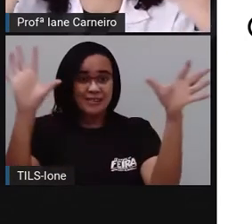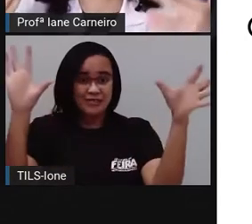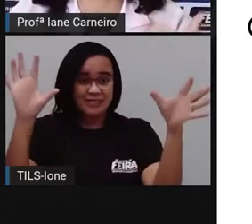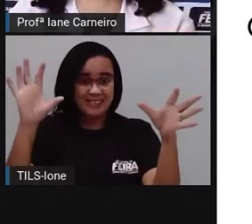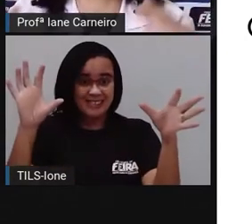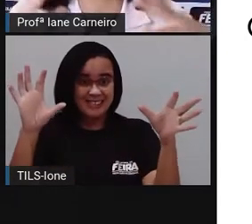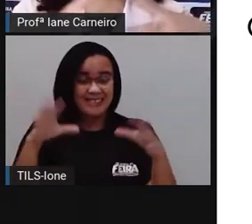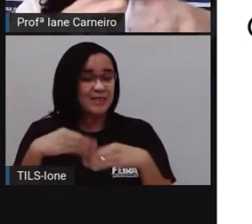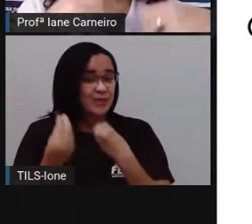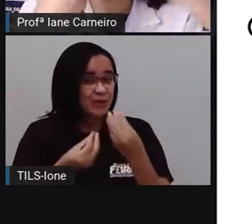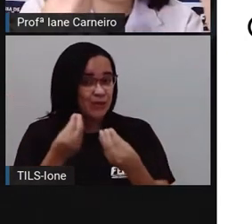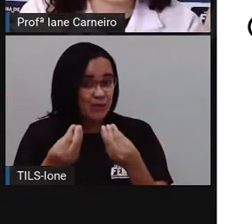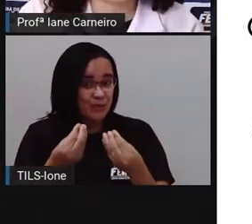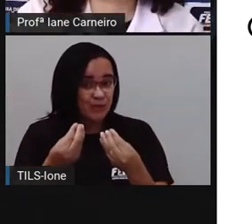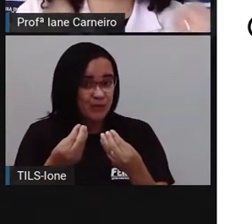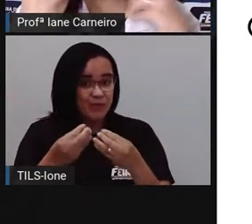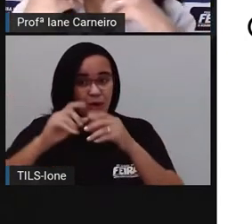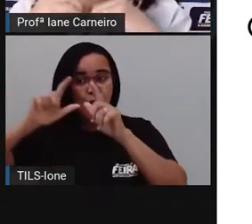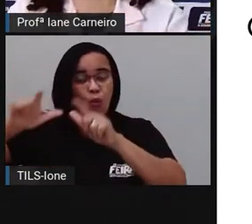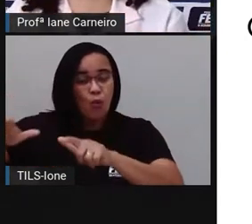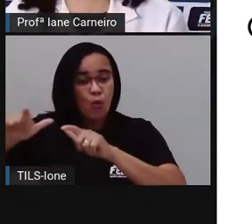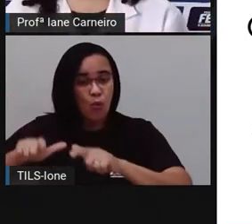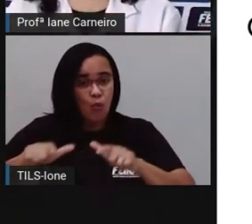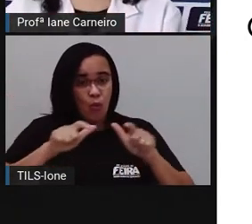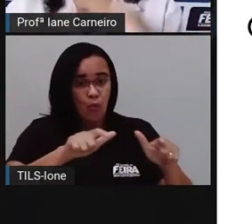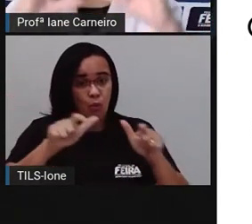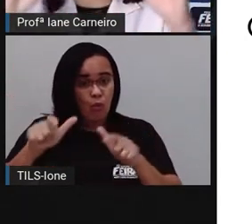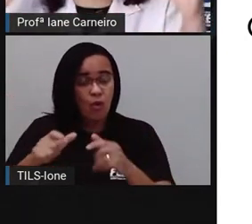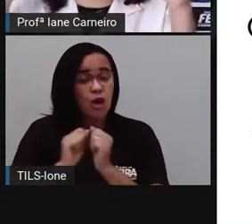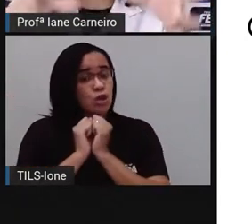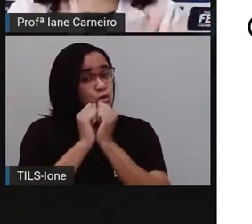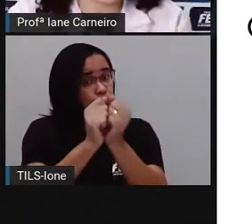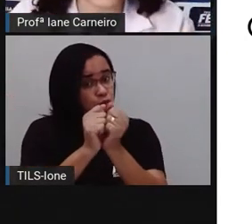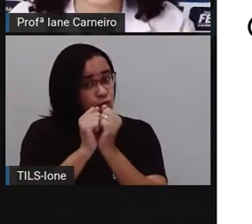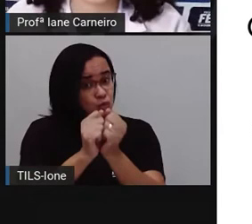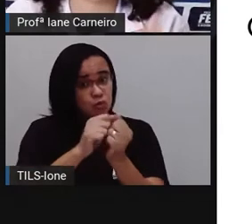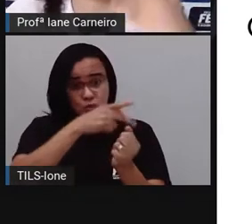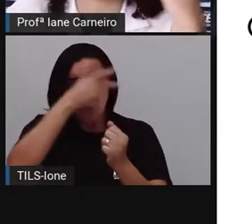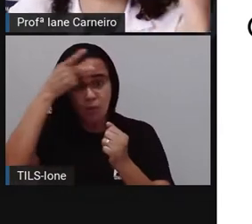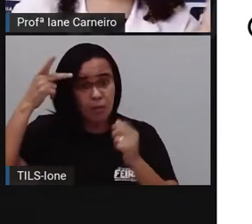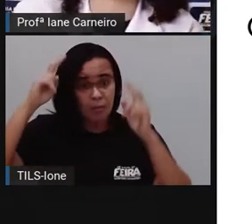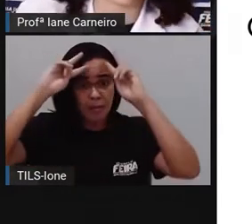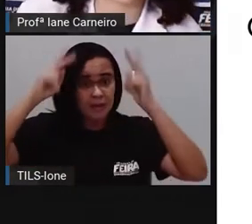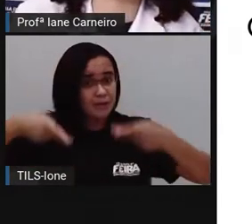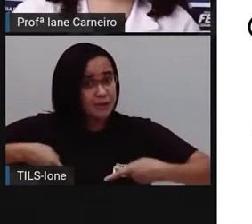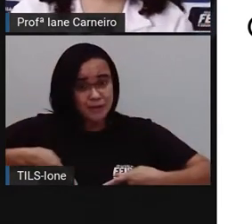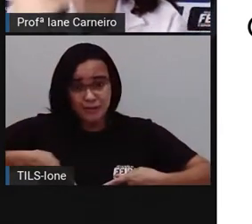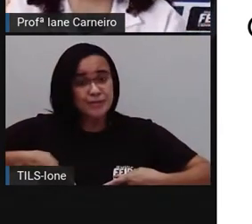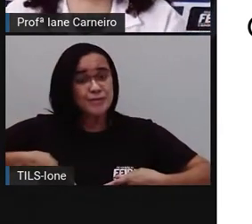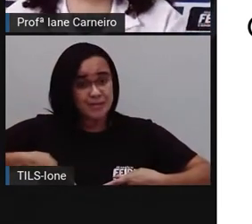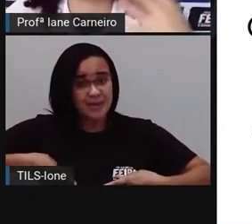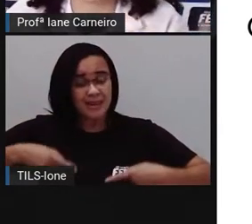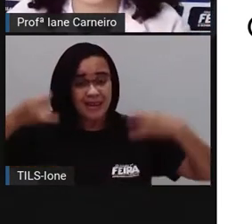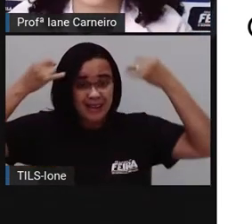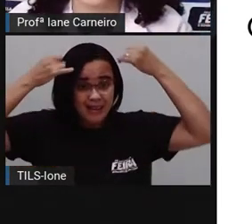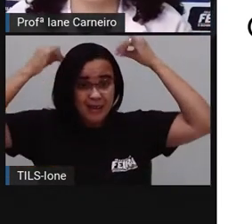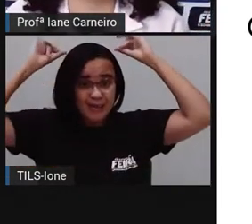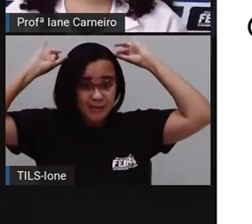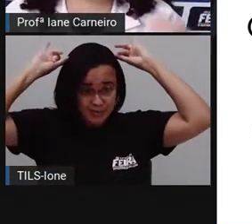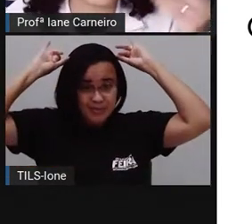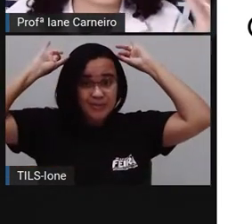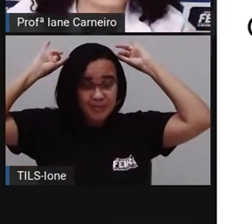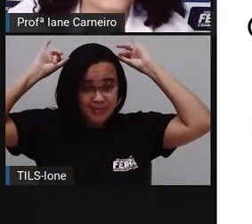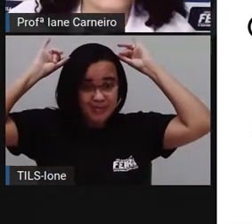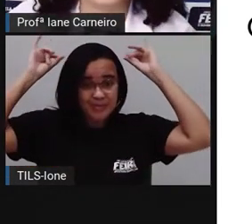Mas eles vivem em ambientes que o ser humano fez para que eles morassem. Como as vacas, o boi, o bezerro,